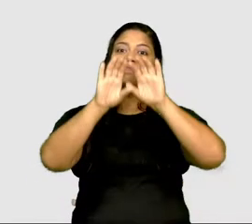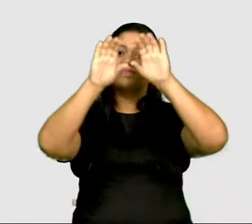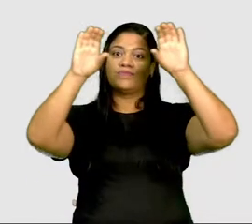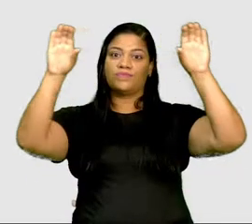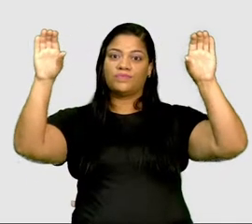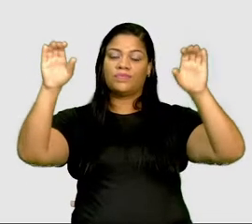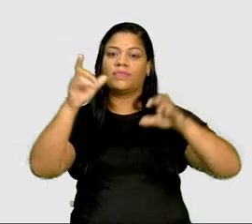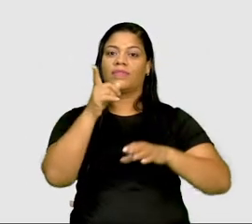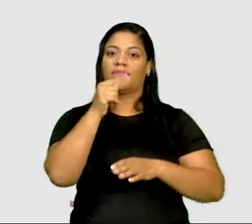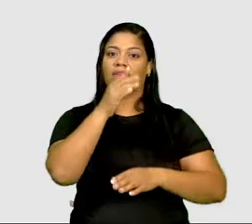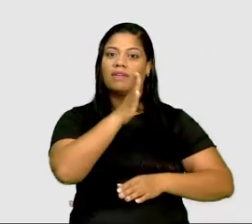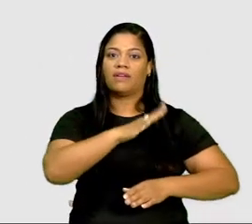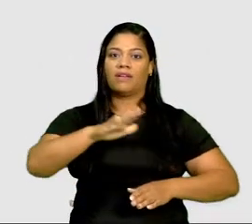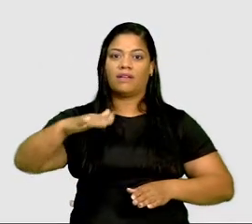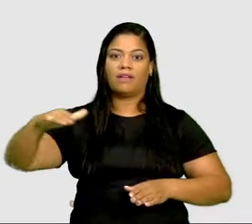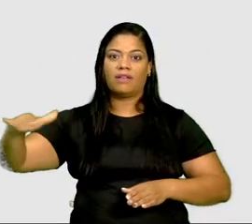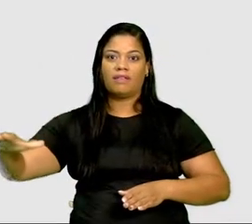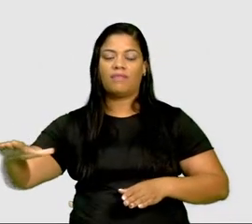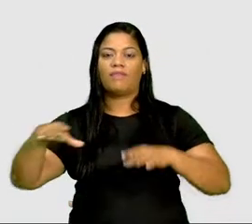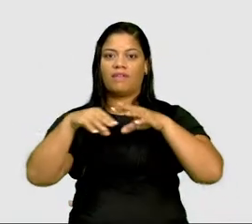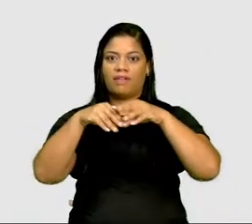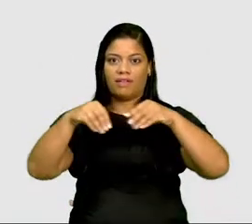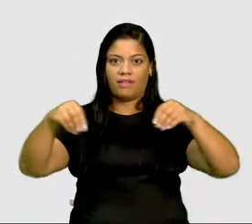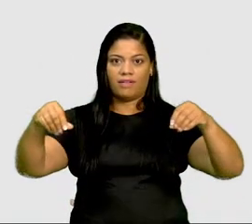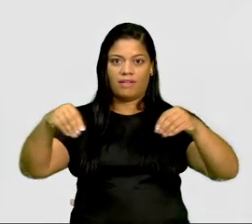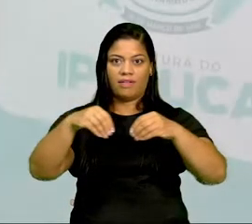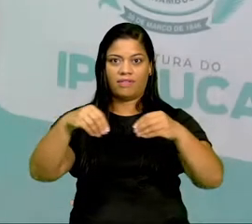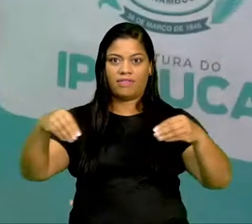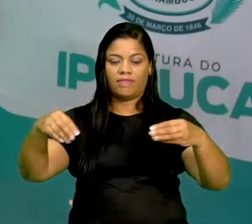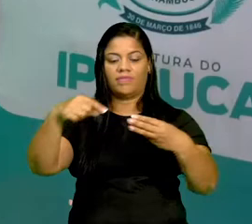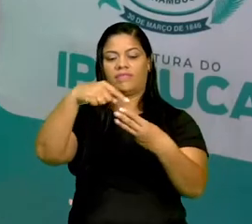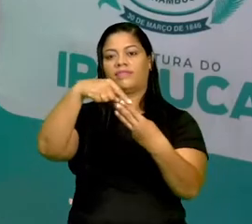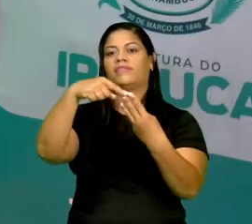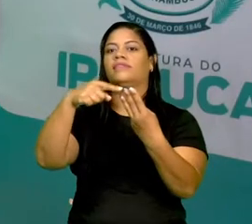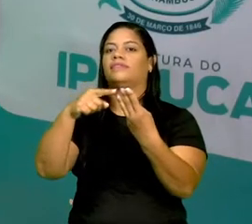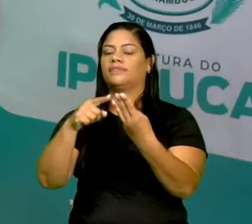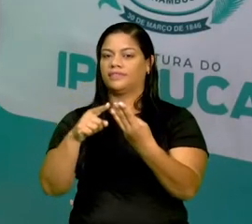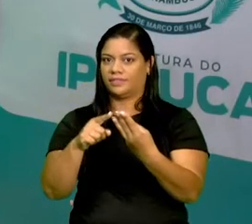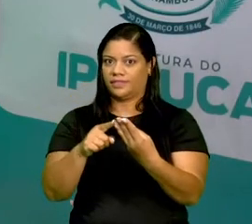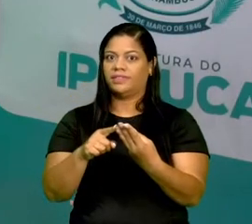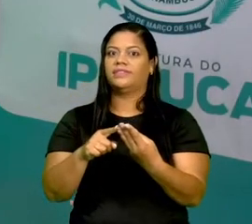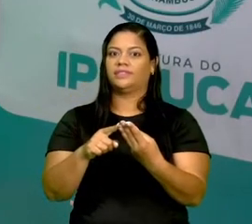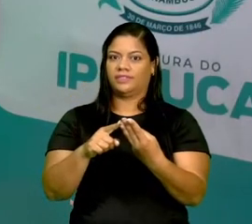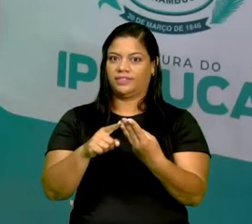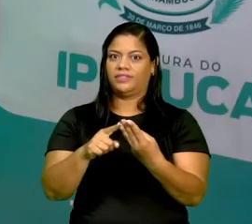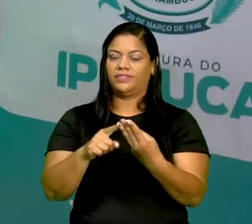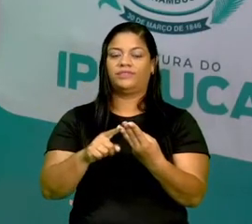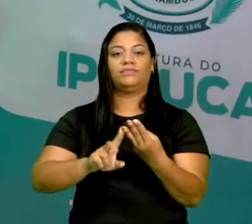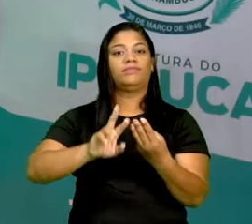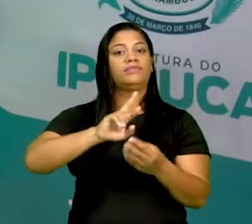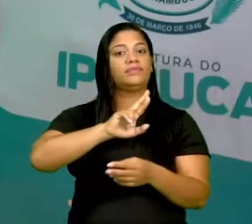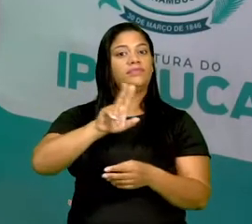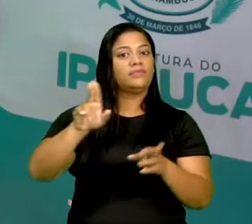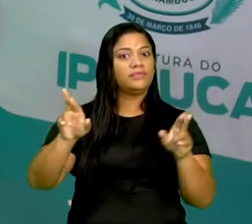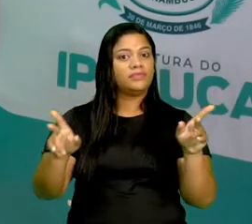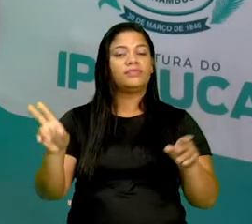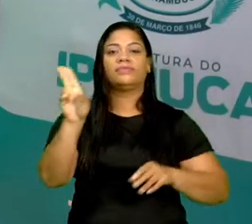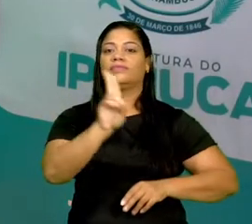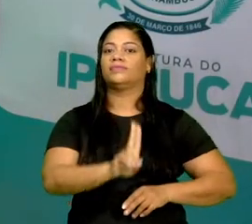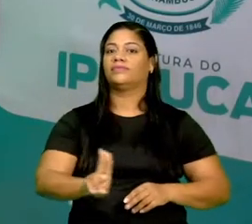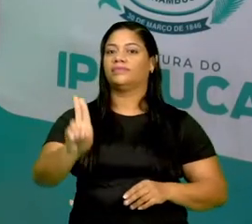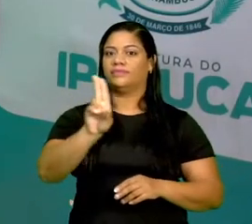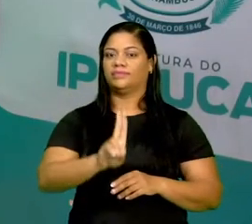aquático e terrestre. Então, existem três tipos de transportes que utilizamos